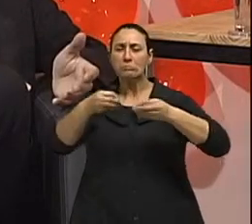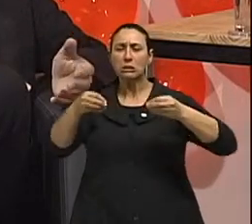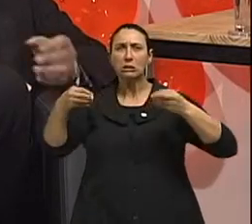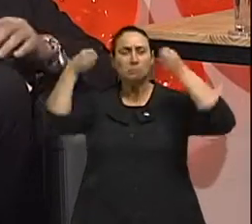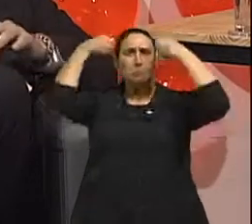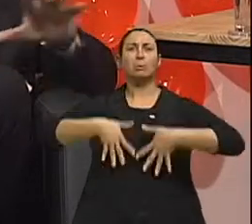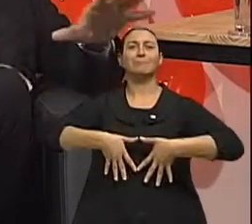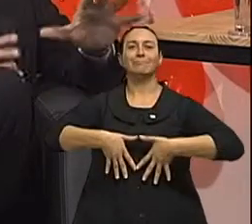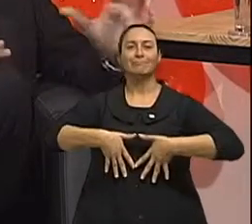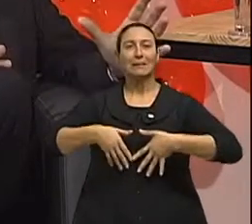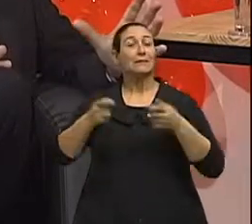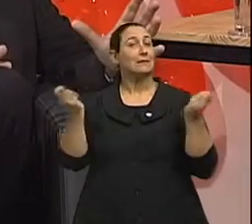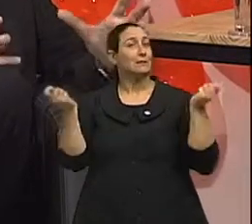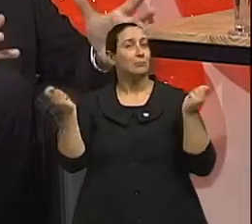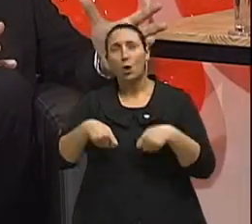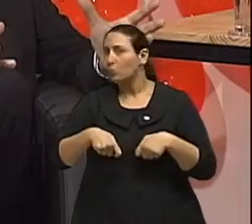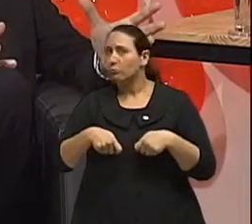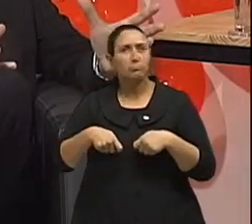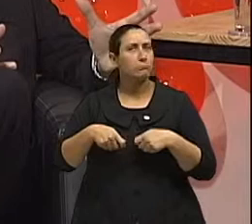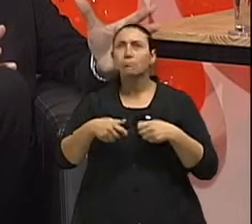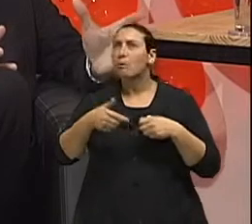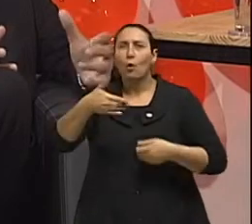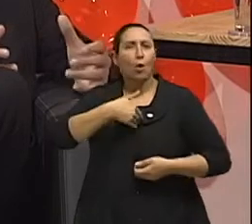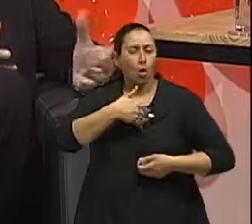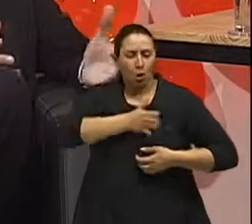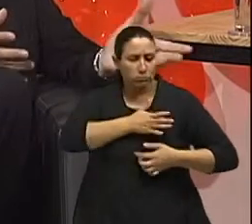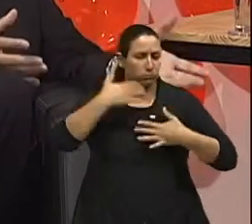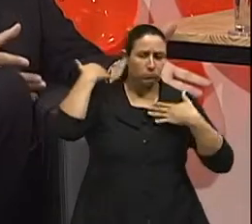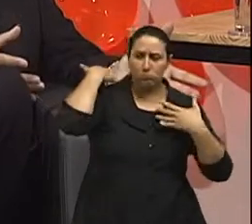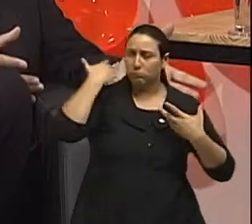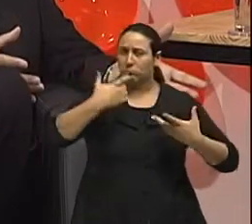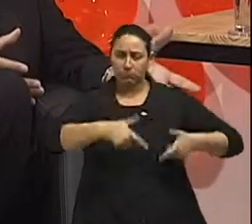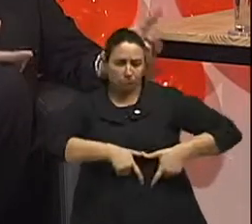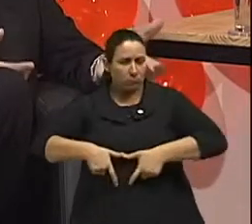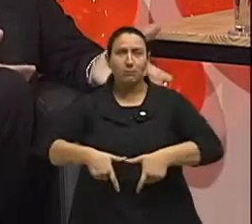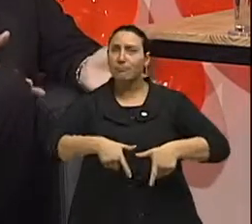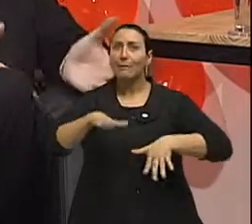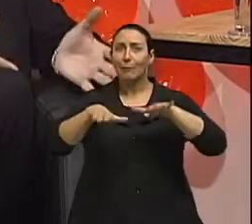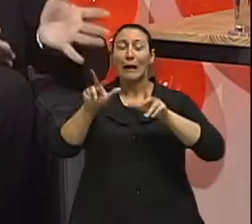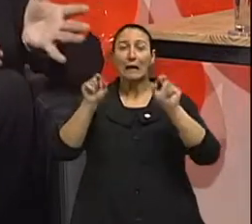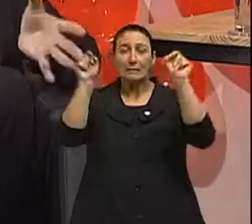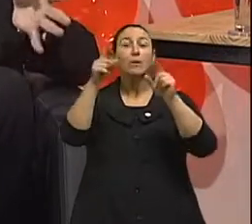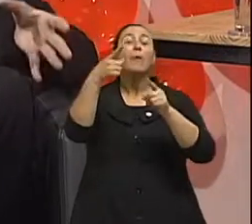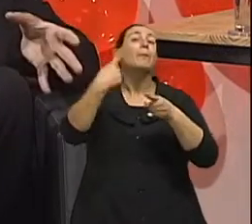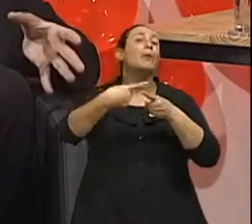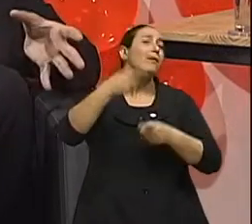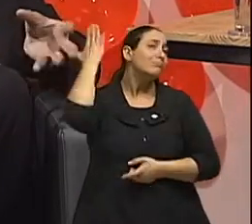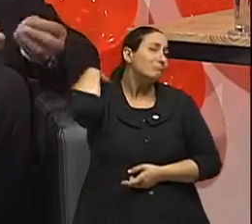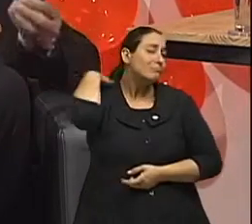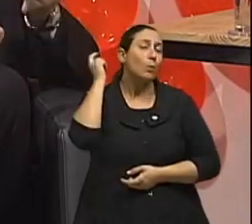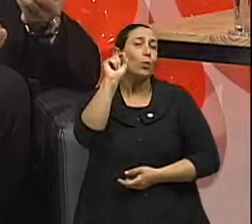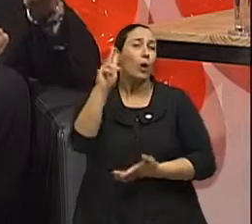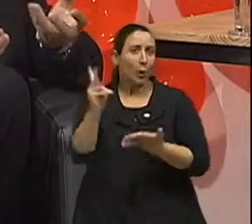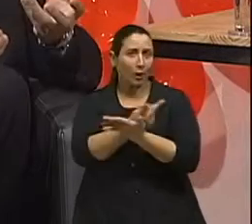forma, ela pode invadir localmente qualquer órgão que estiver ao redor. E isso nós somos de câncer. O pulmão acontece porque o órgão de origem,